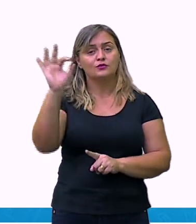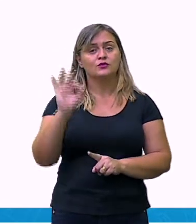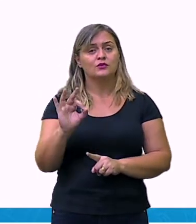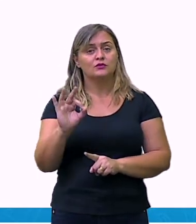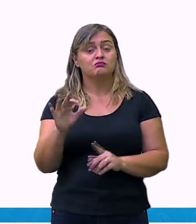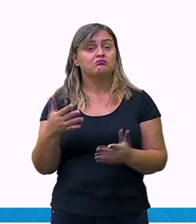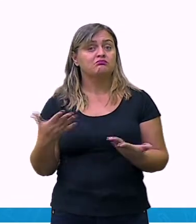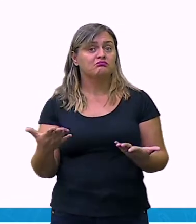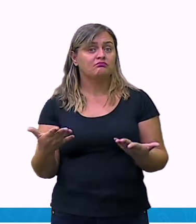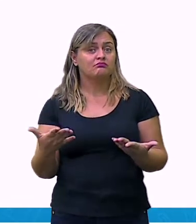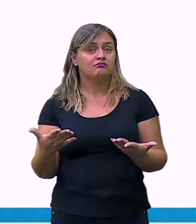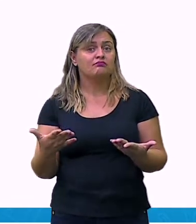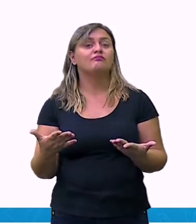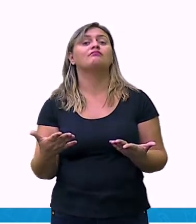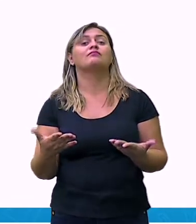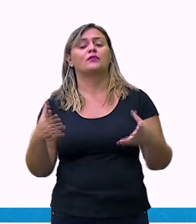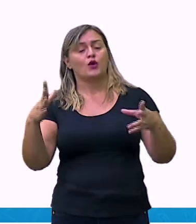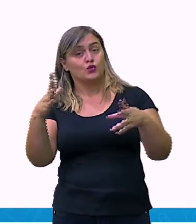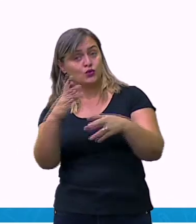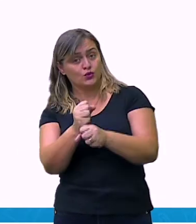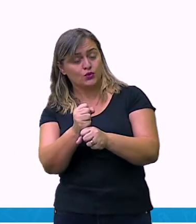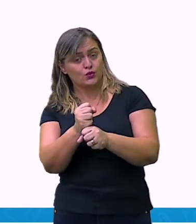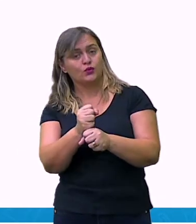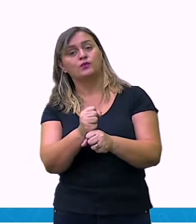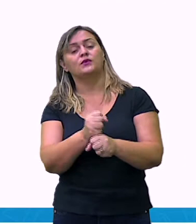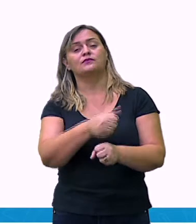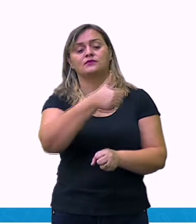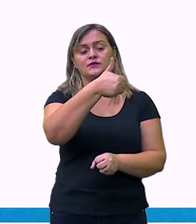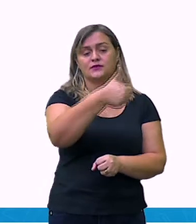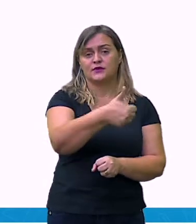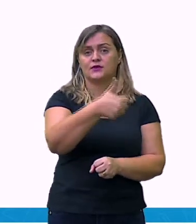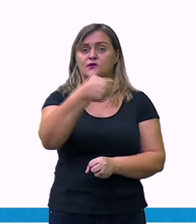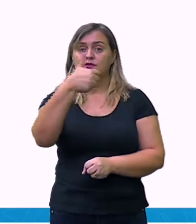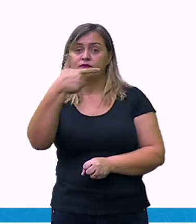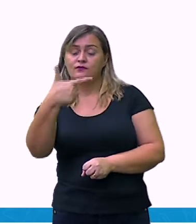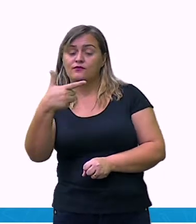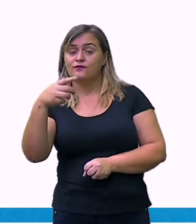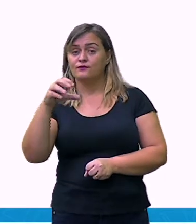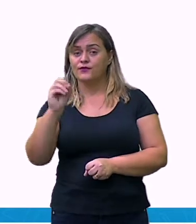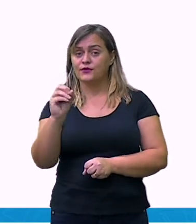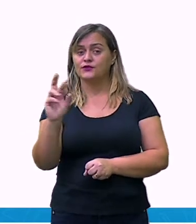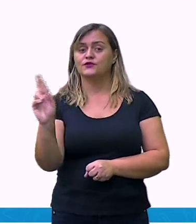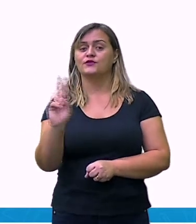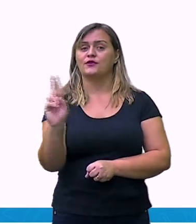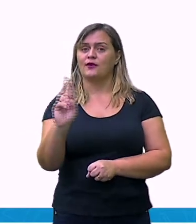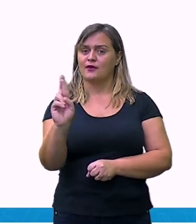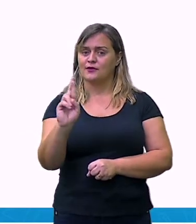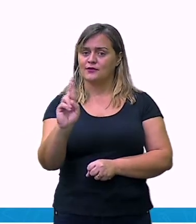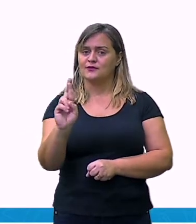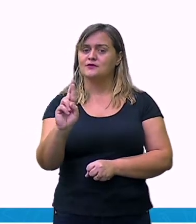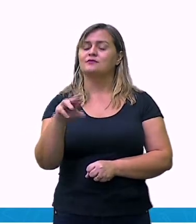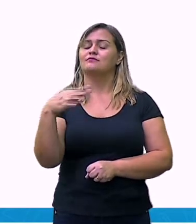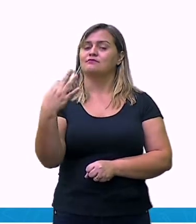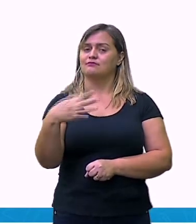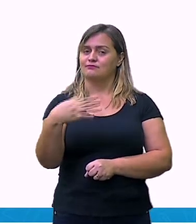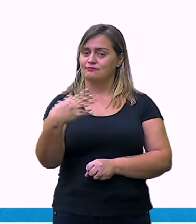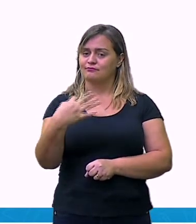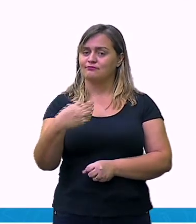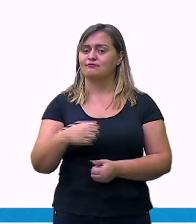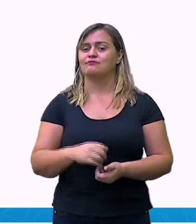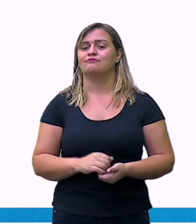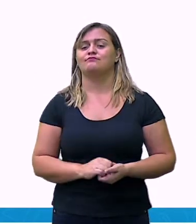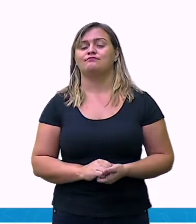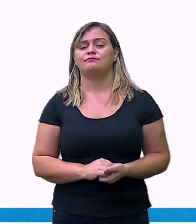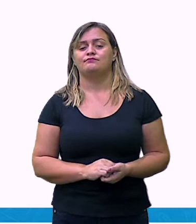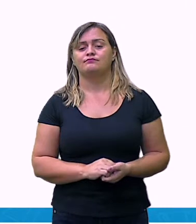120 reais, ok? Deixa eu marcar aqui para vocês verem. Então,